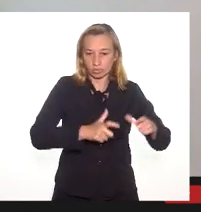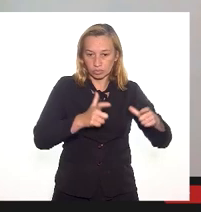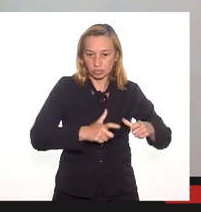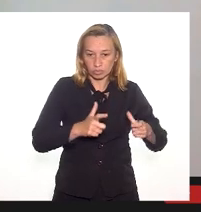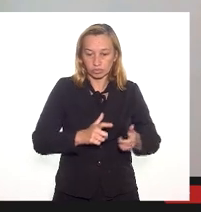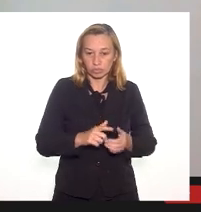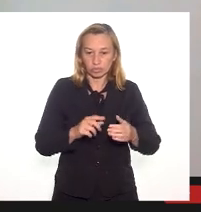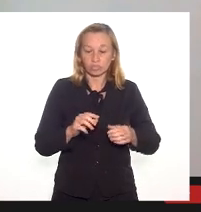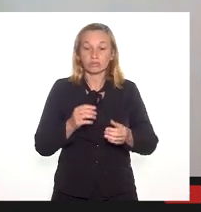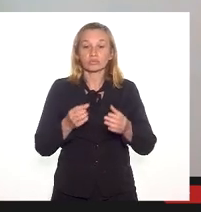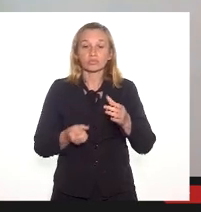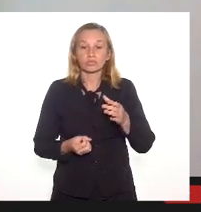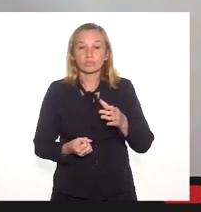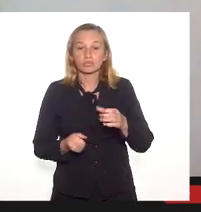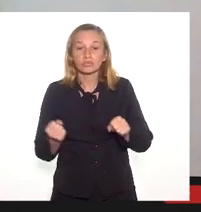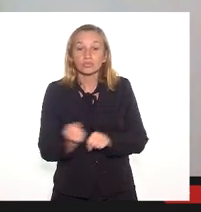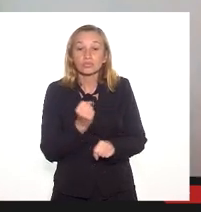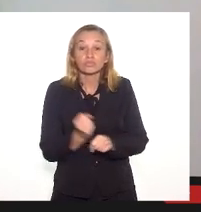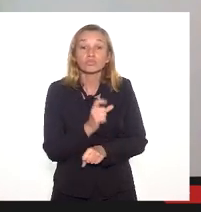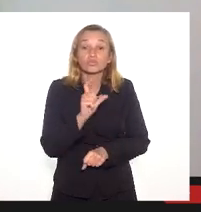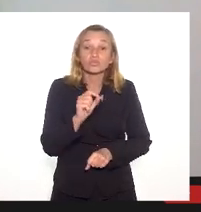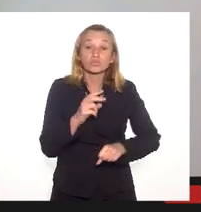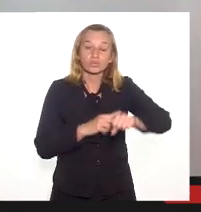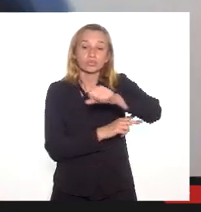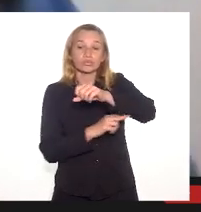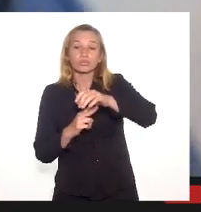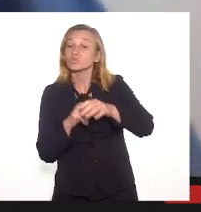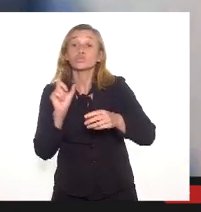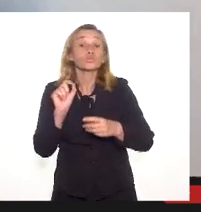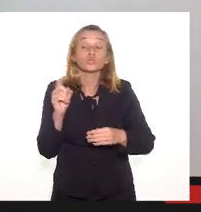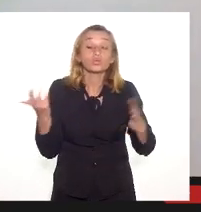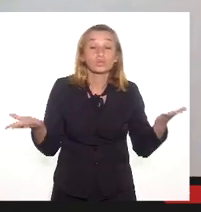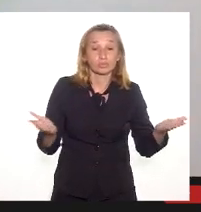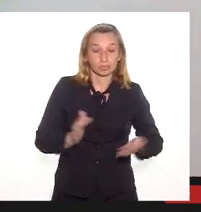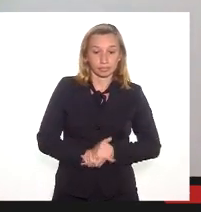construir um viaduto? Qual o estudo que tem que se fazer ali? Tem que se fazer, ok?